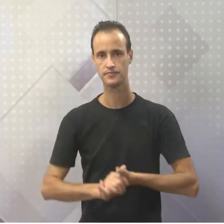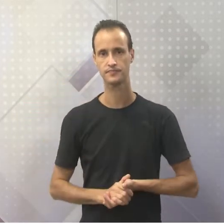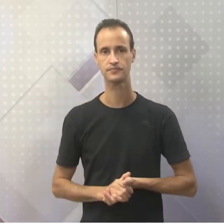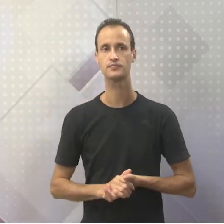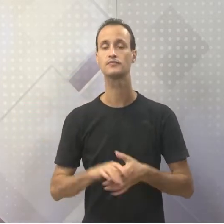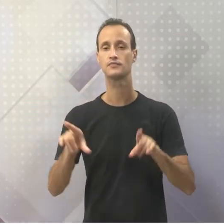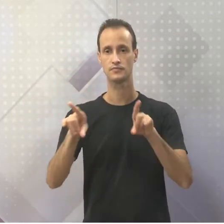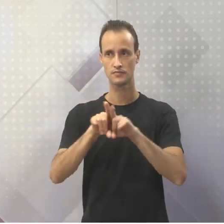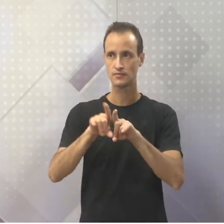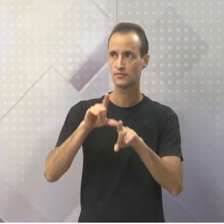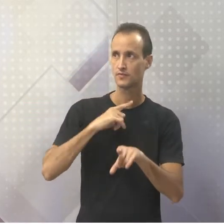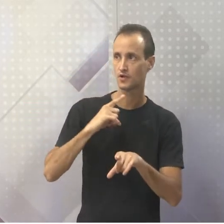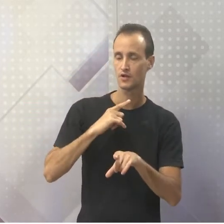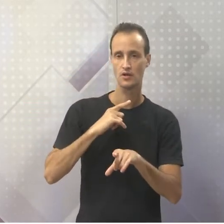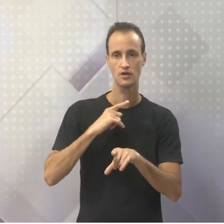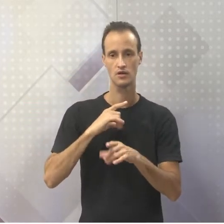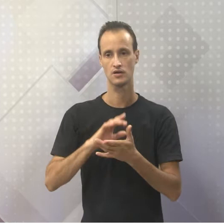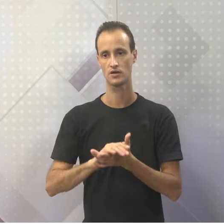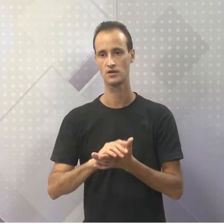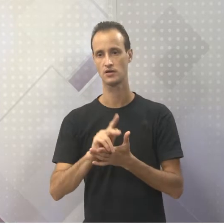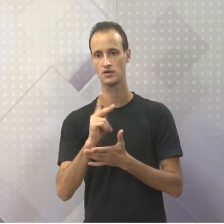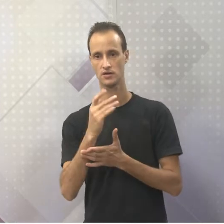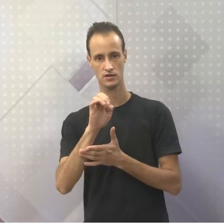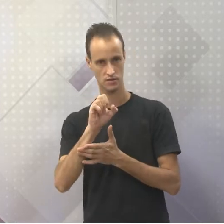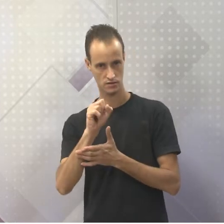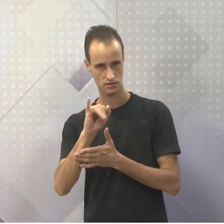Tem também Héstia.